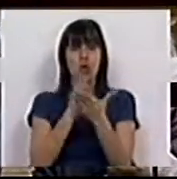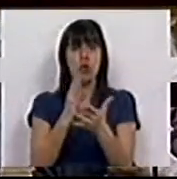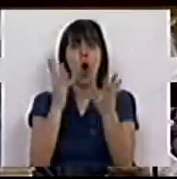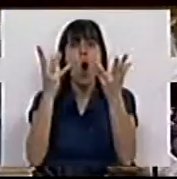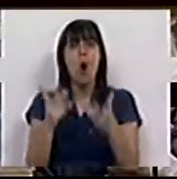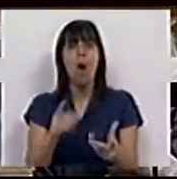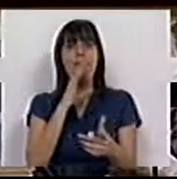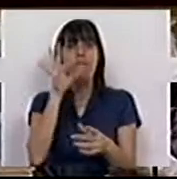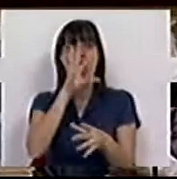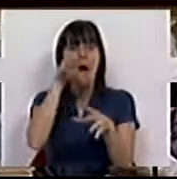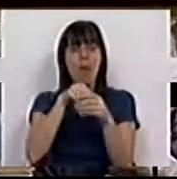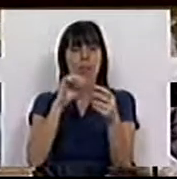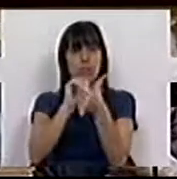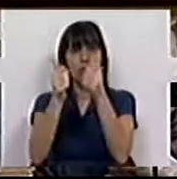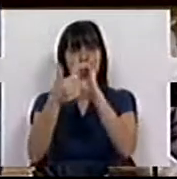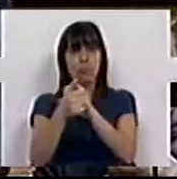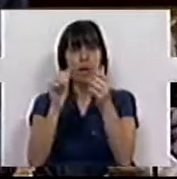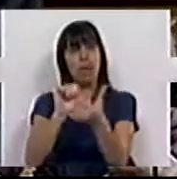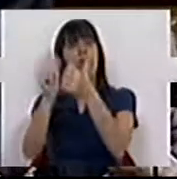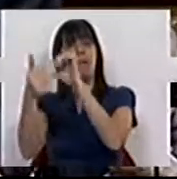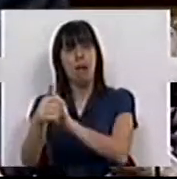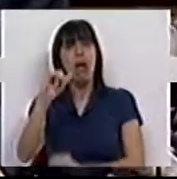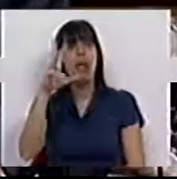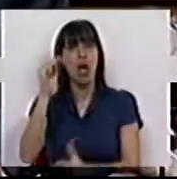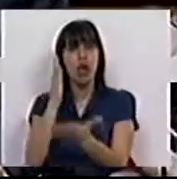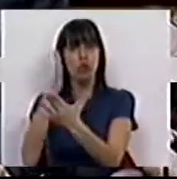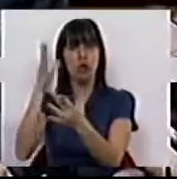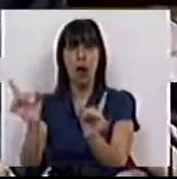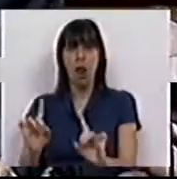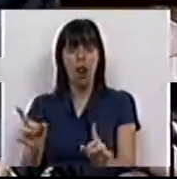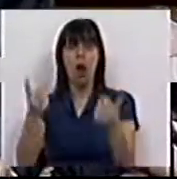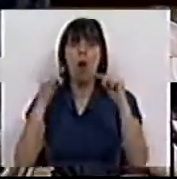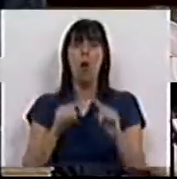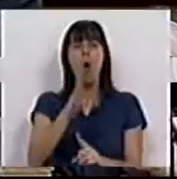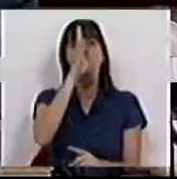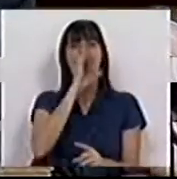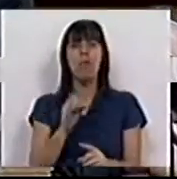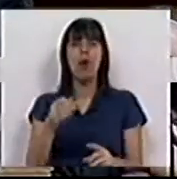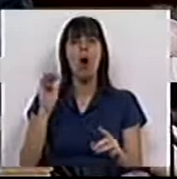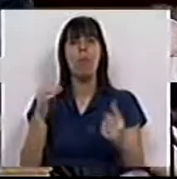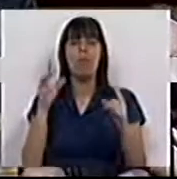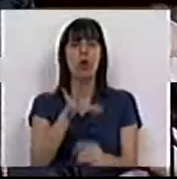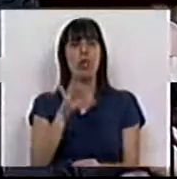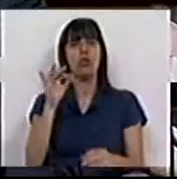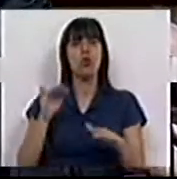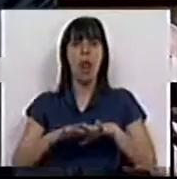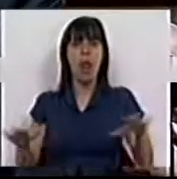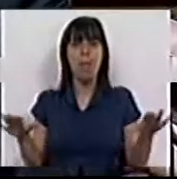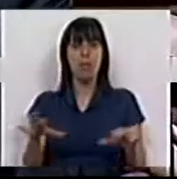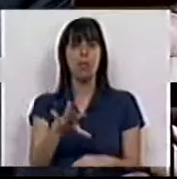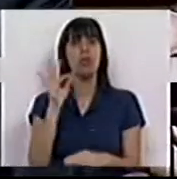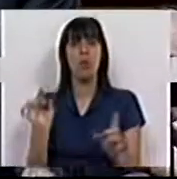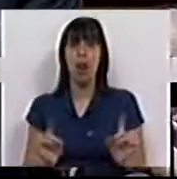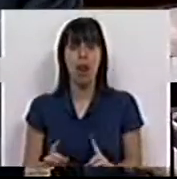familiar a chamada reforma da reforma do IRS, nem se resume ao Governo e ao PS as escolhas em cima da mesa.